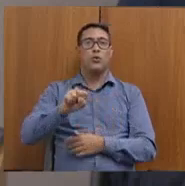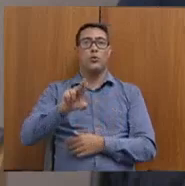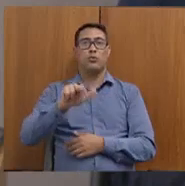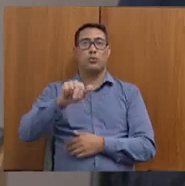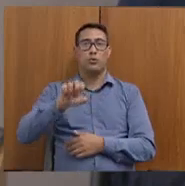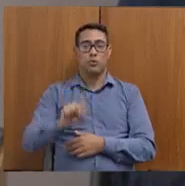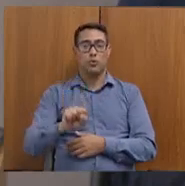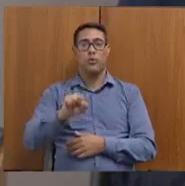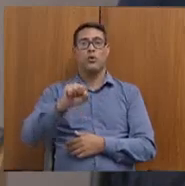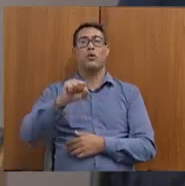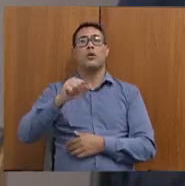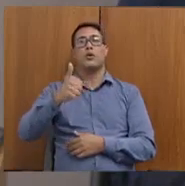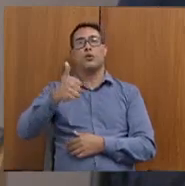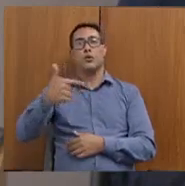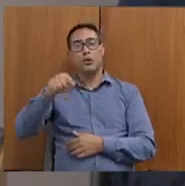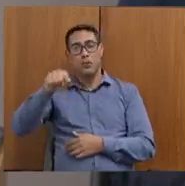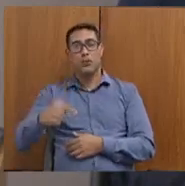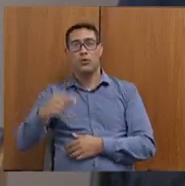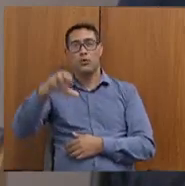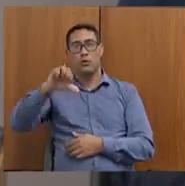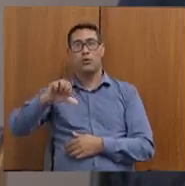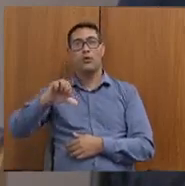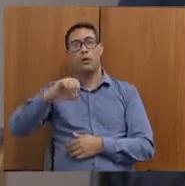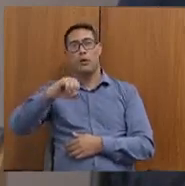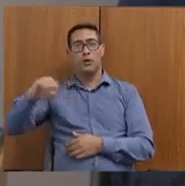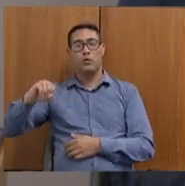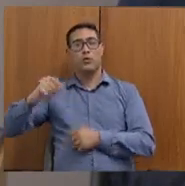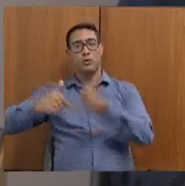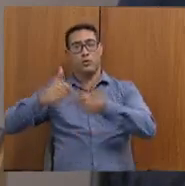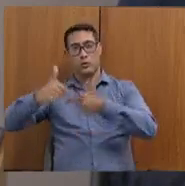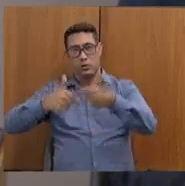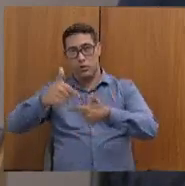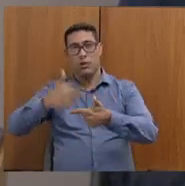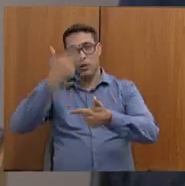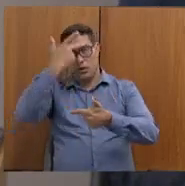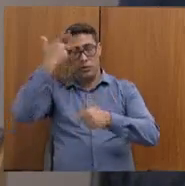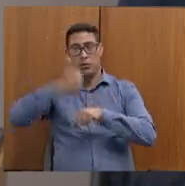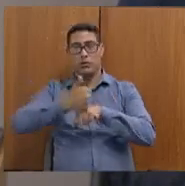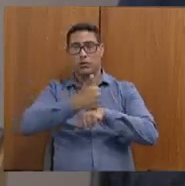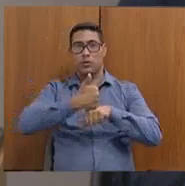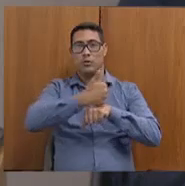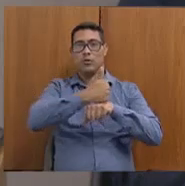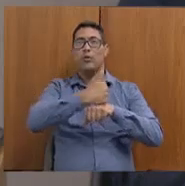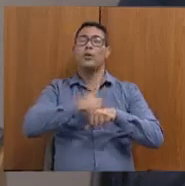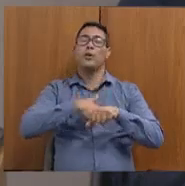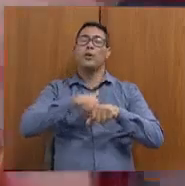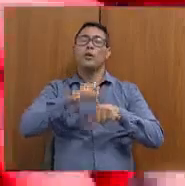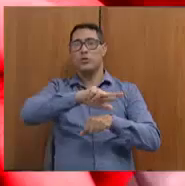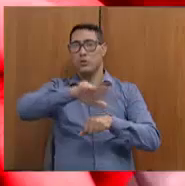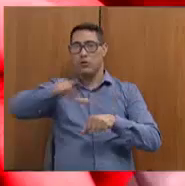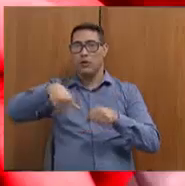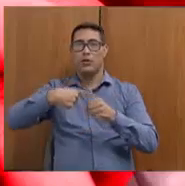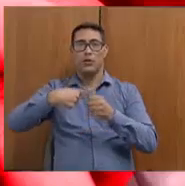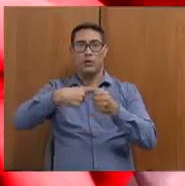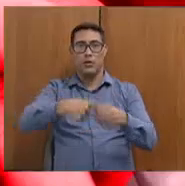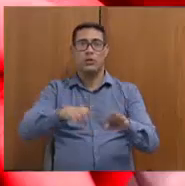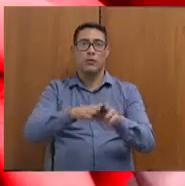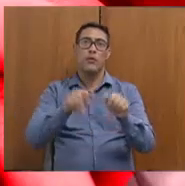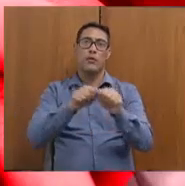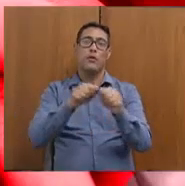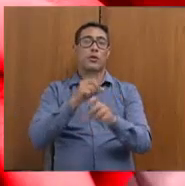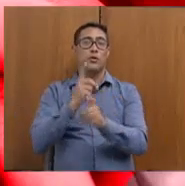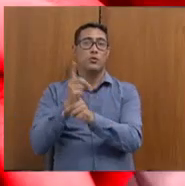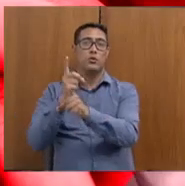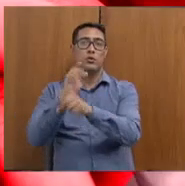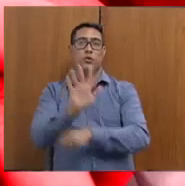.990 trabalhadores em 835 municípios. Fizemos também um ciclo de encontros regionais,